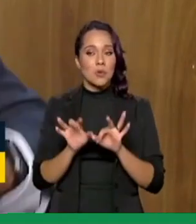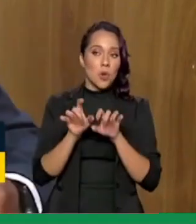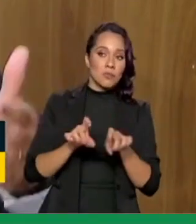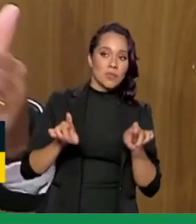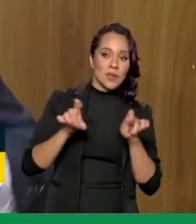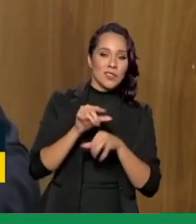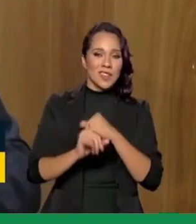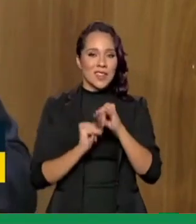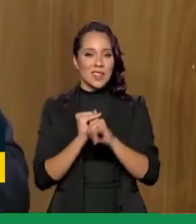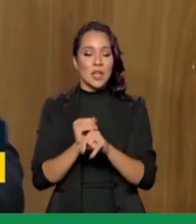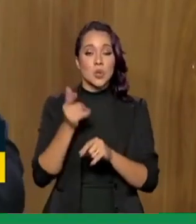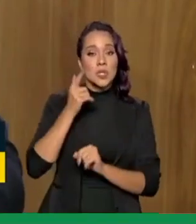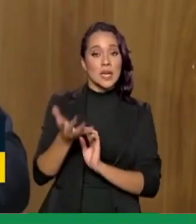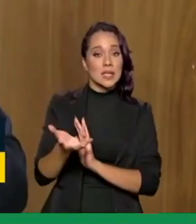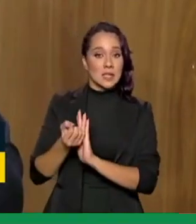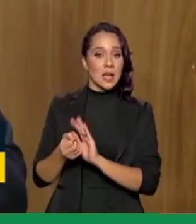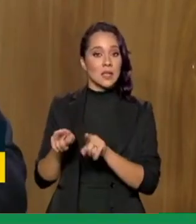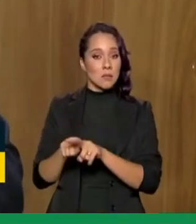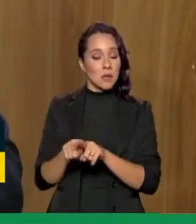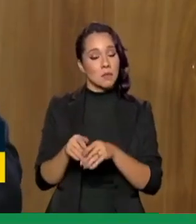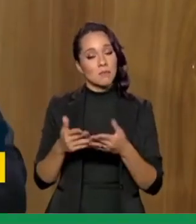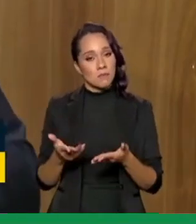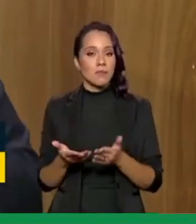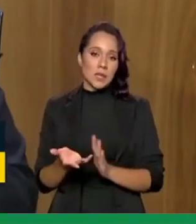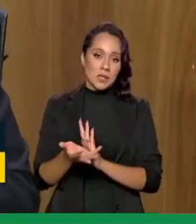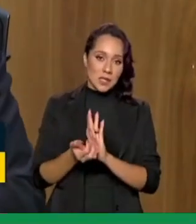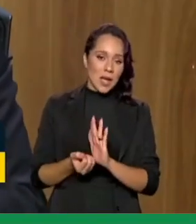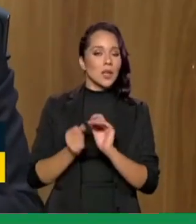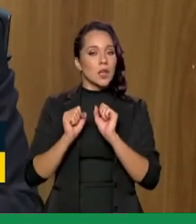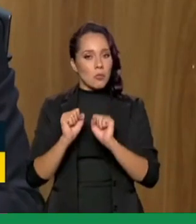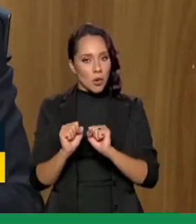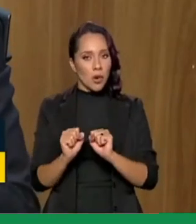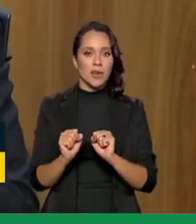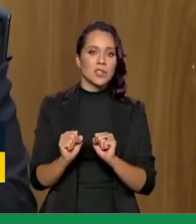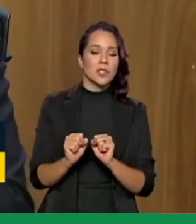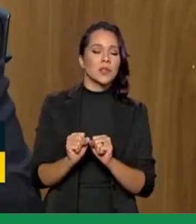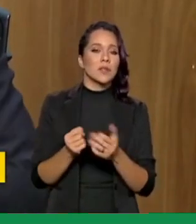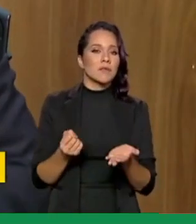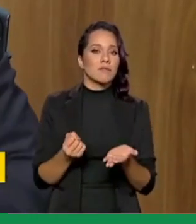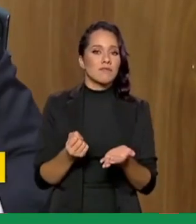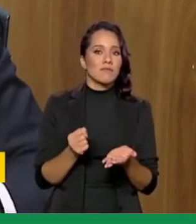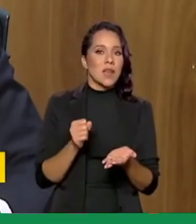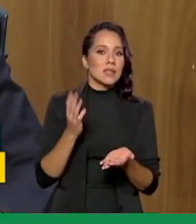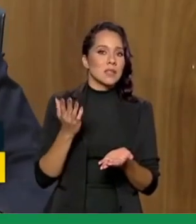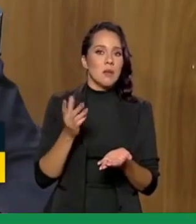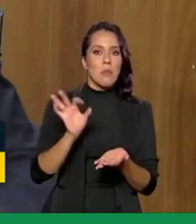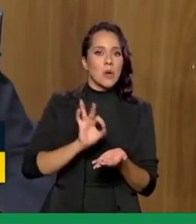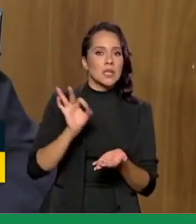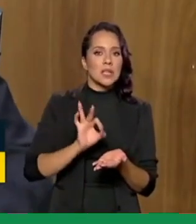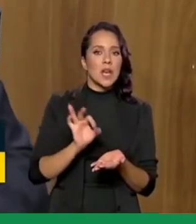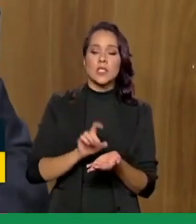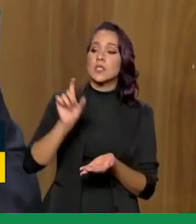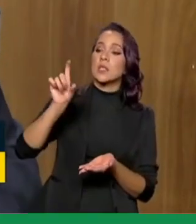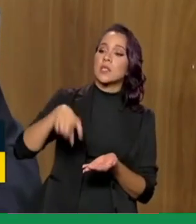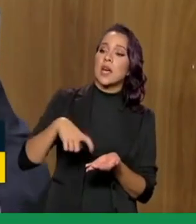realizar os seus saques saques que podem ser também ser feitos da forma parcial então